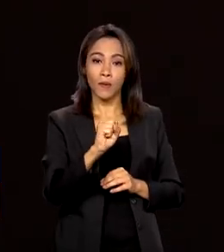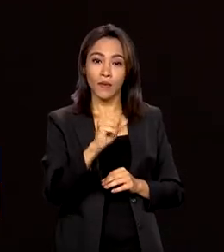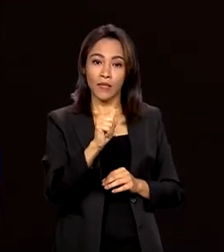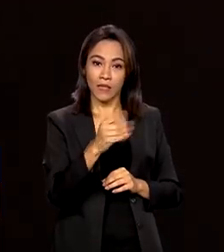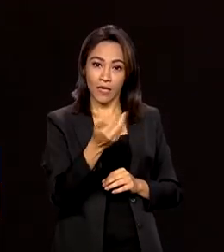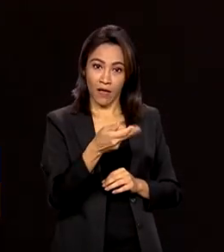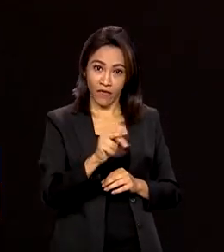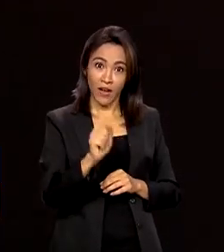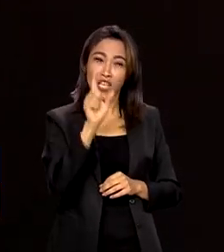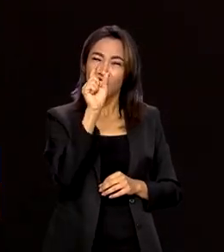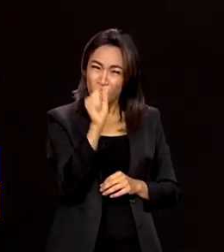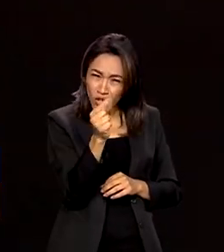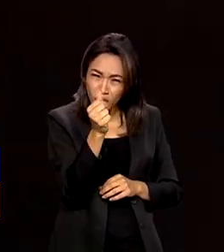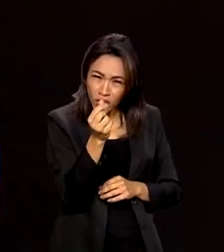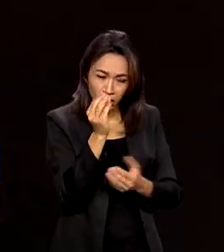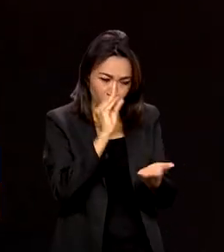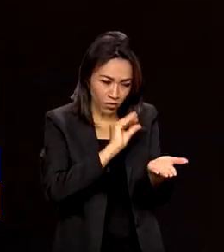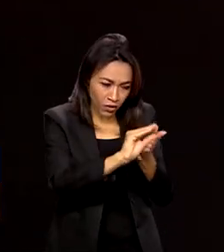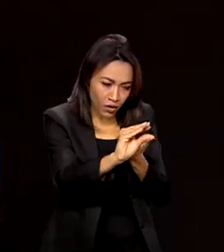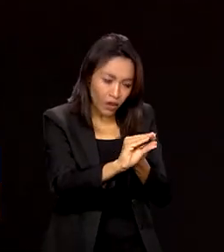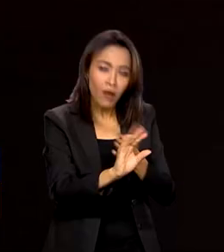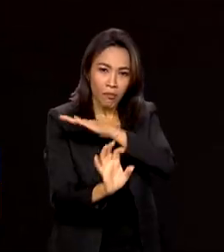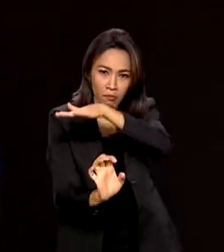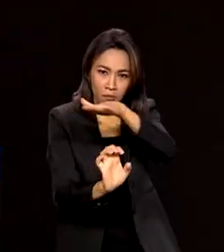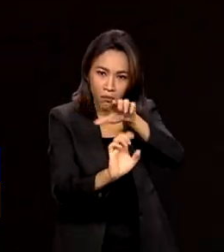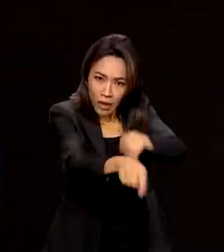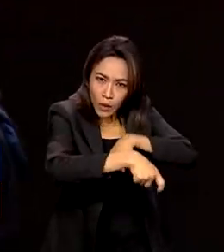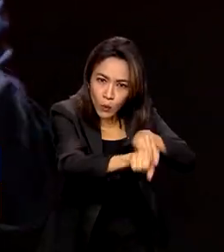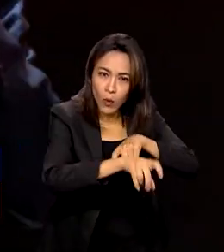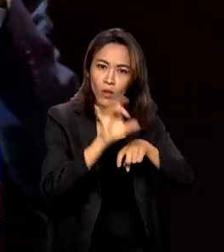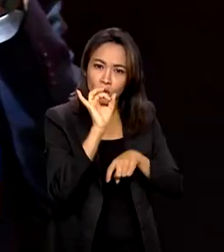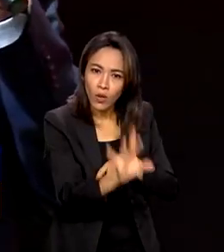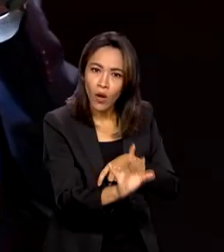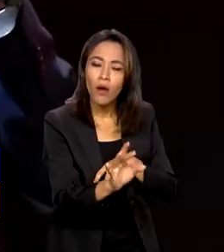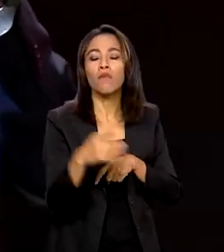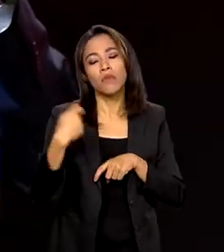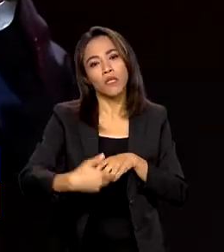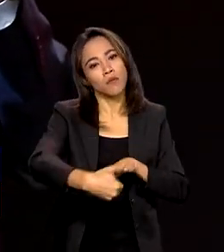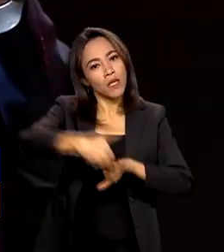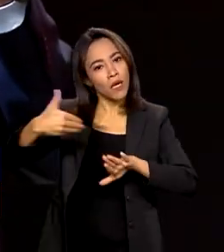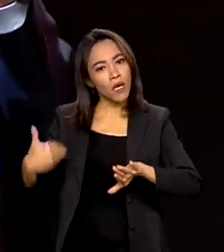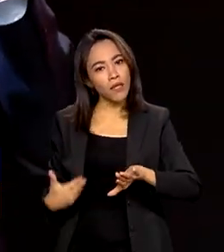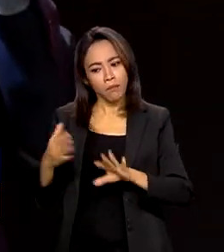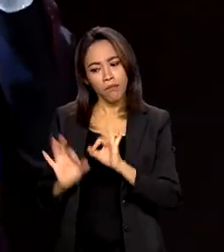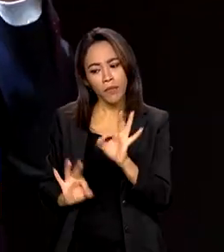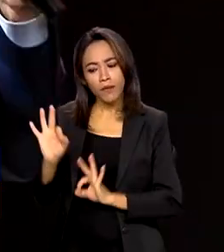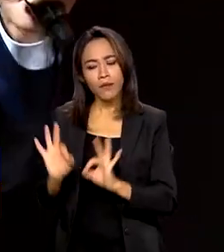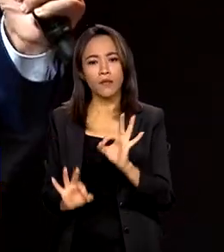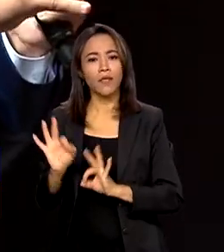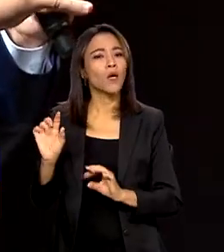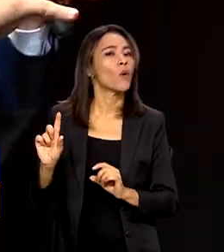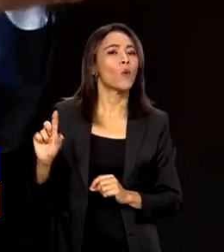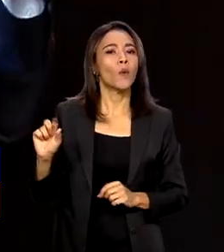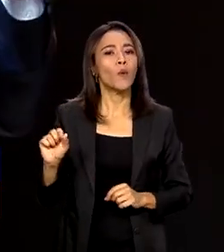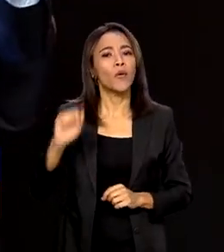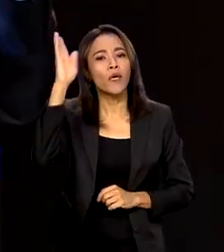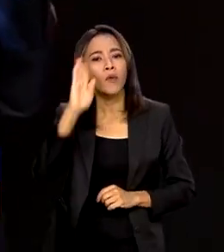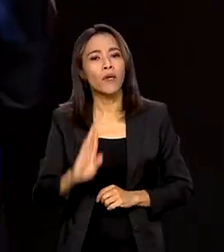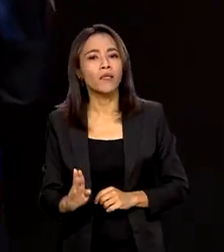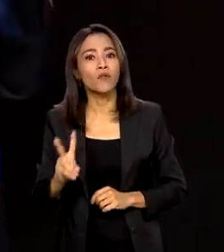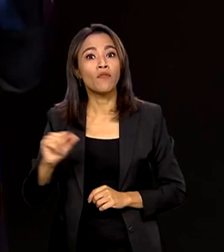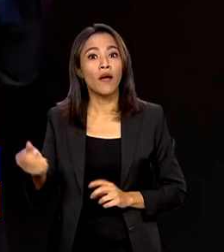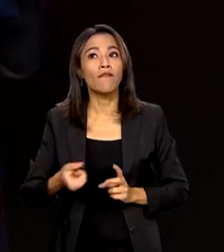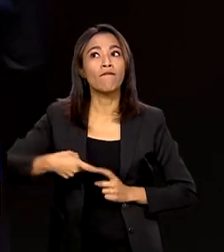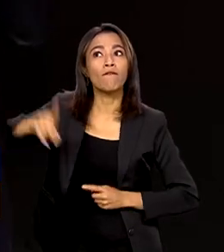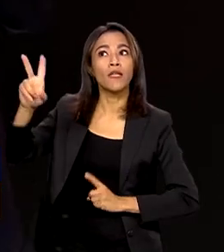crédito para agricultores. É preciso planejar como vamos planejar o que o Brasil vai produzir para